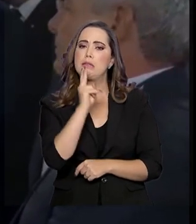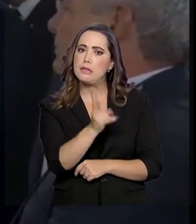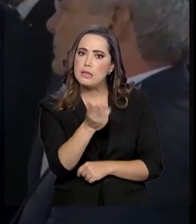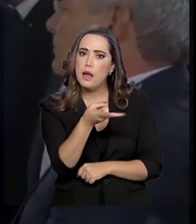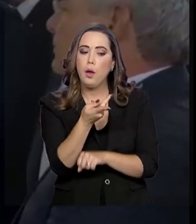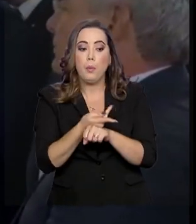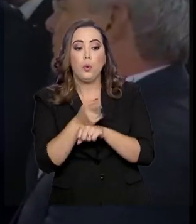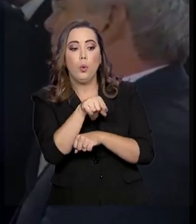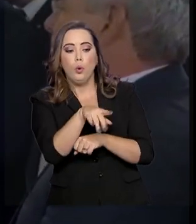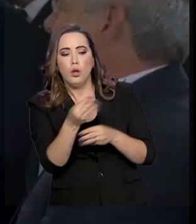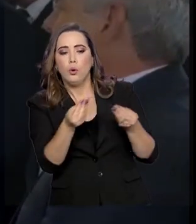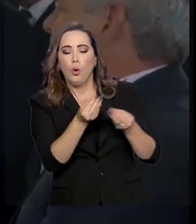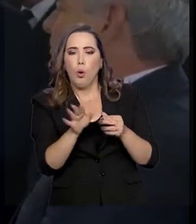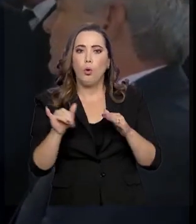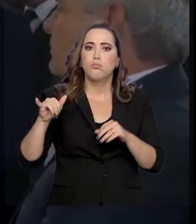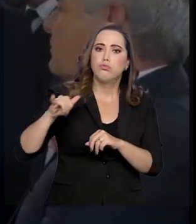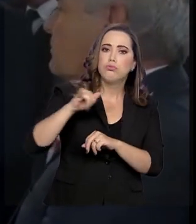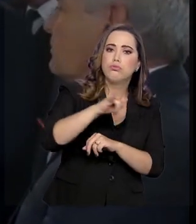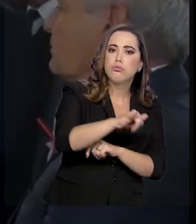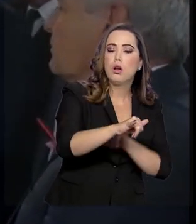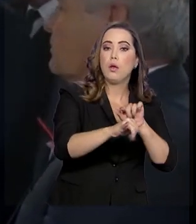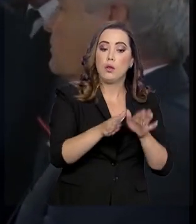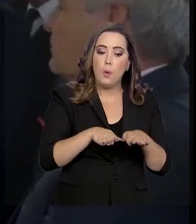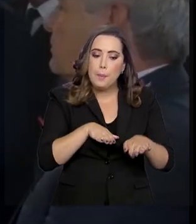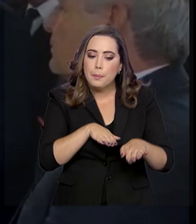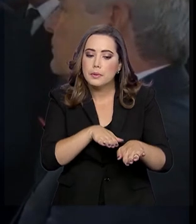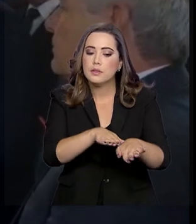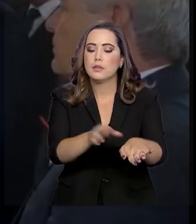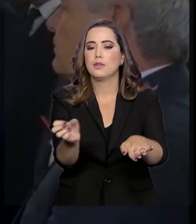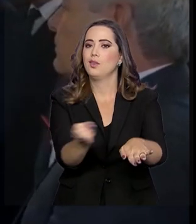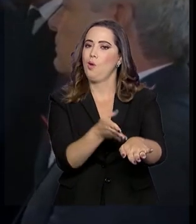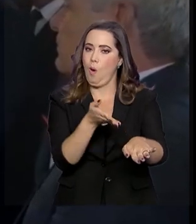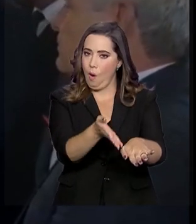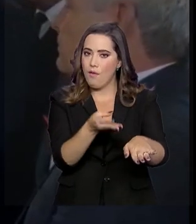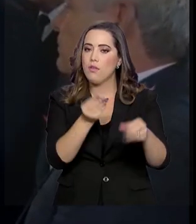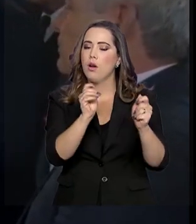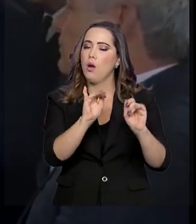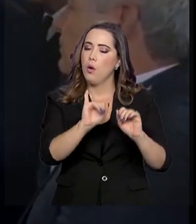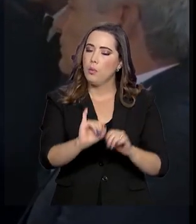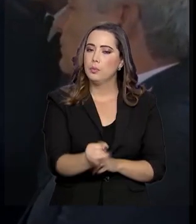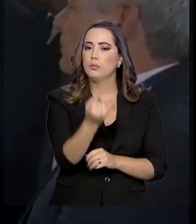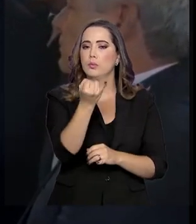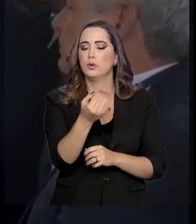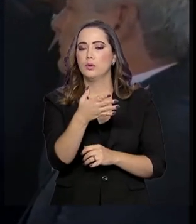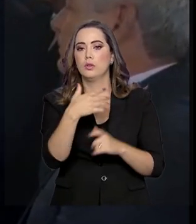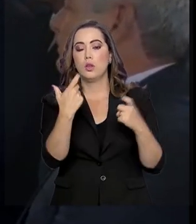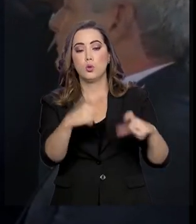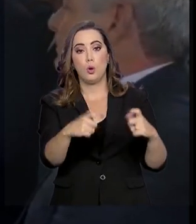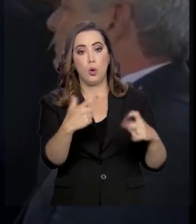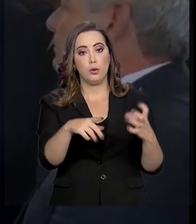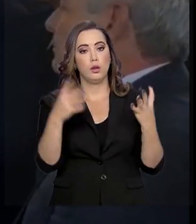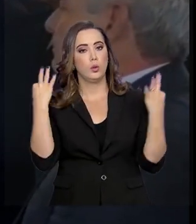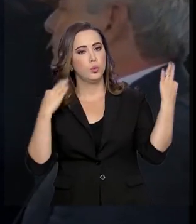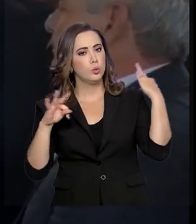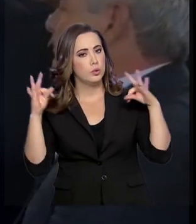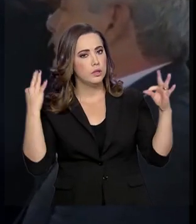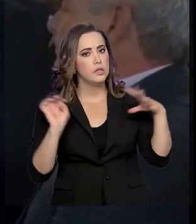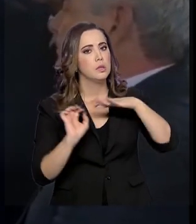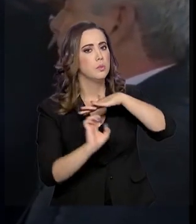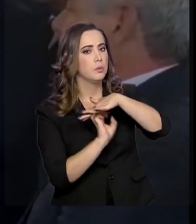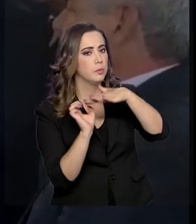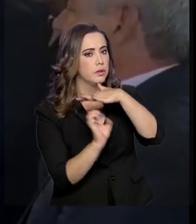Então, é uma pista que coloca Foz do Iguaçu definitivamente na rota das principais